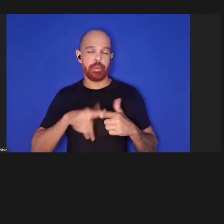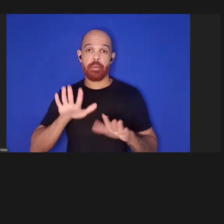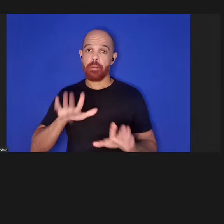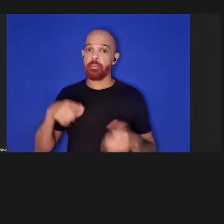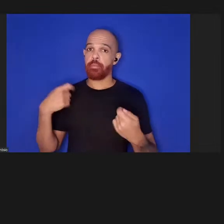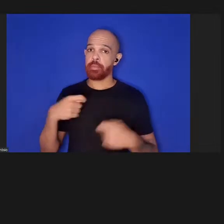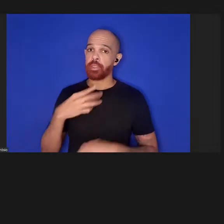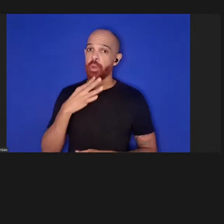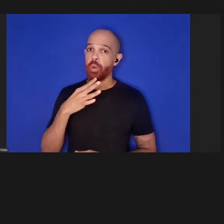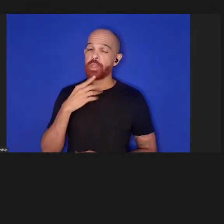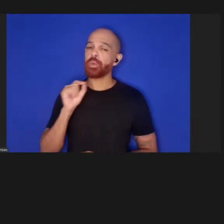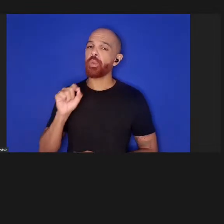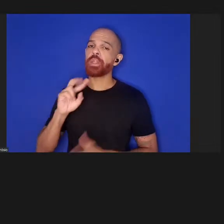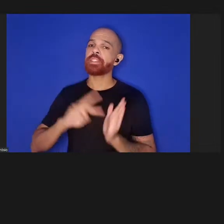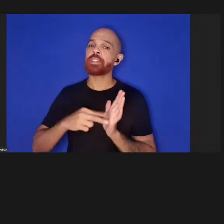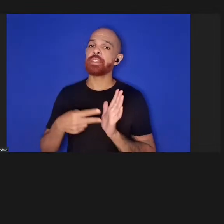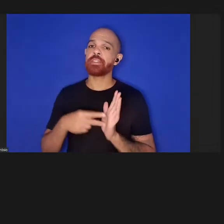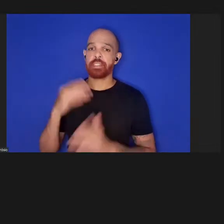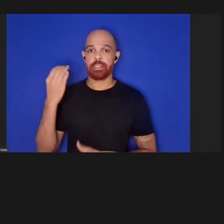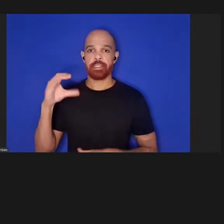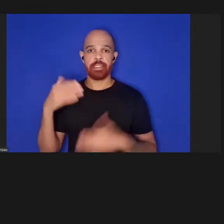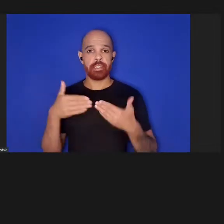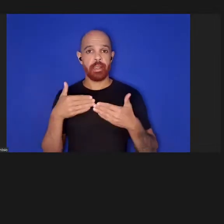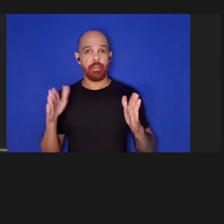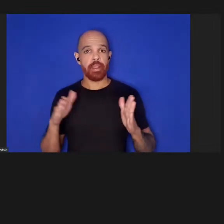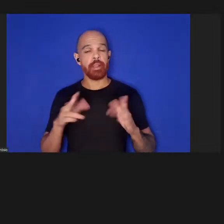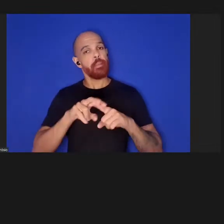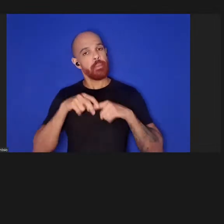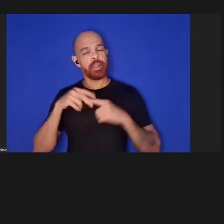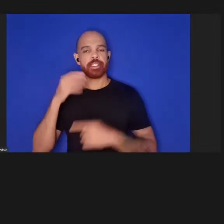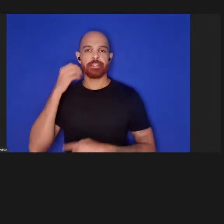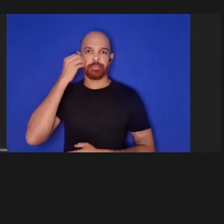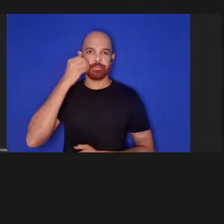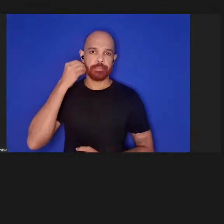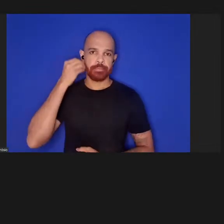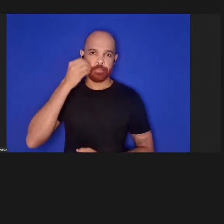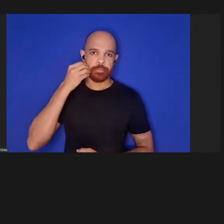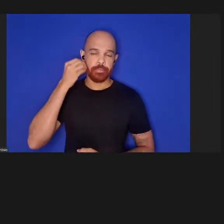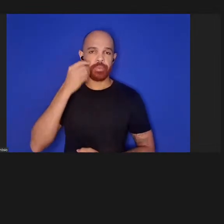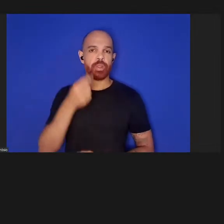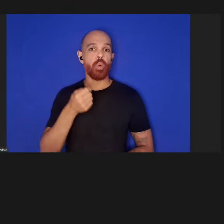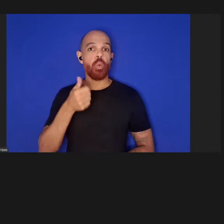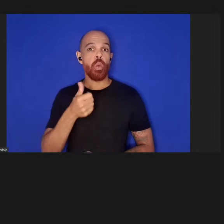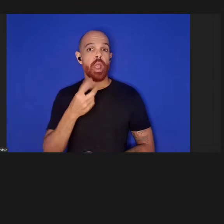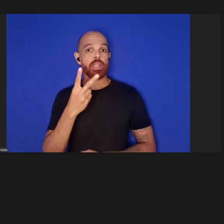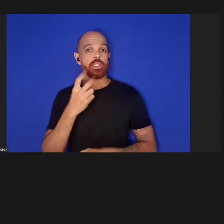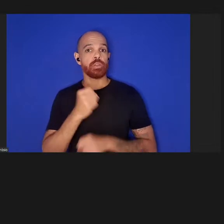ciência aberta e é por isso que essa experiência de quase dois anos